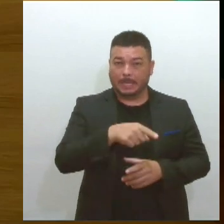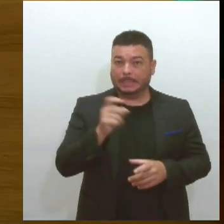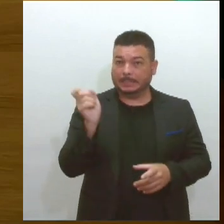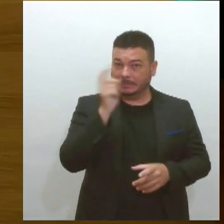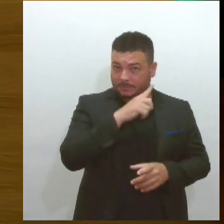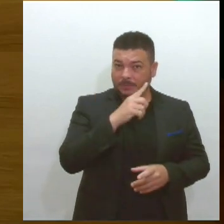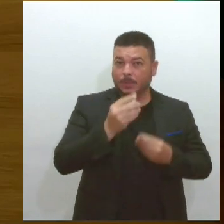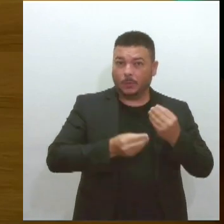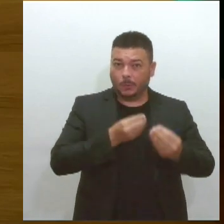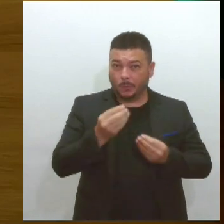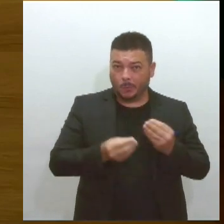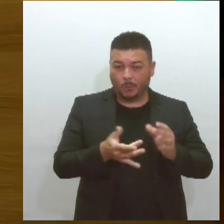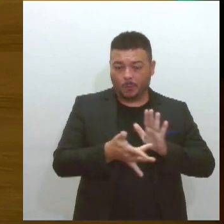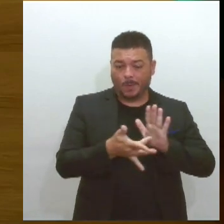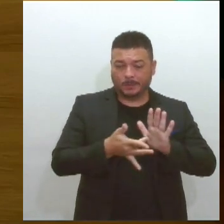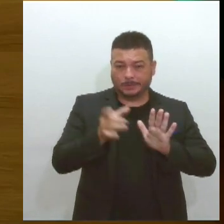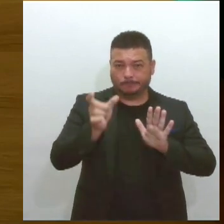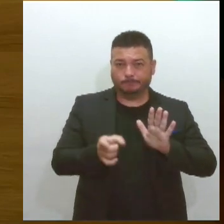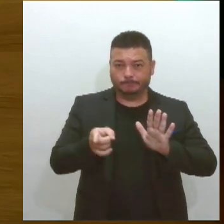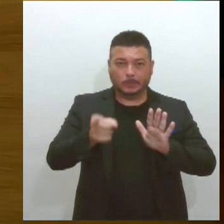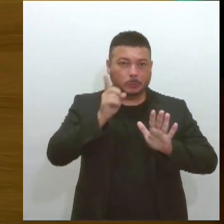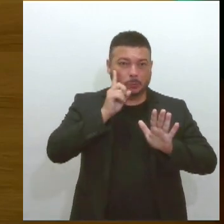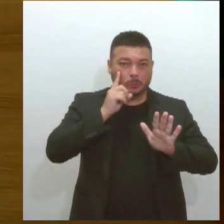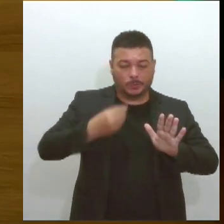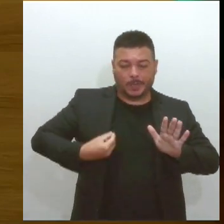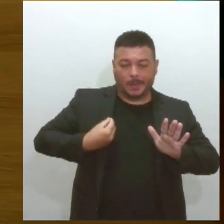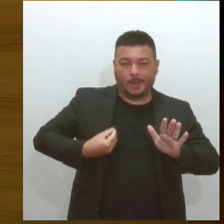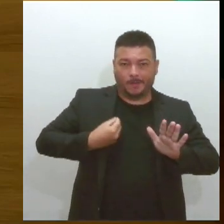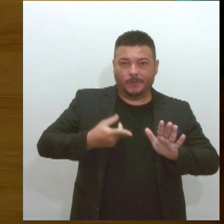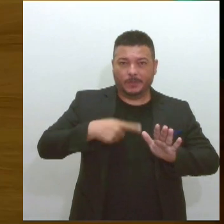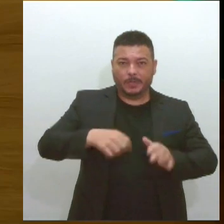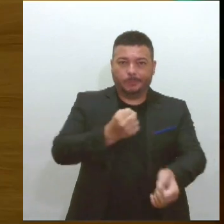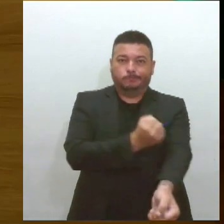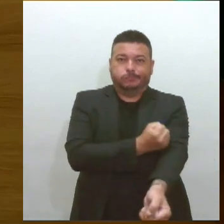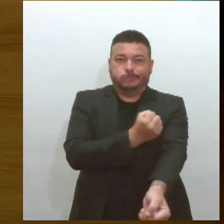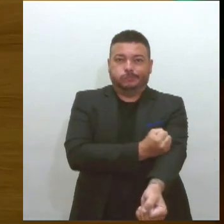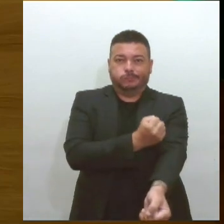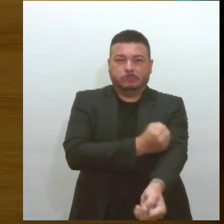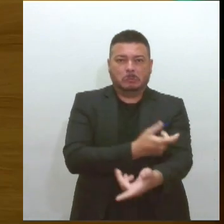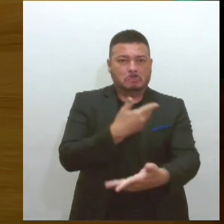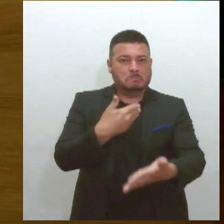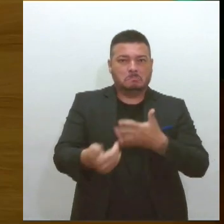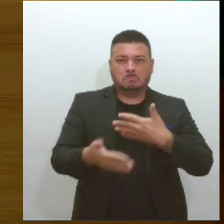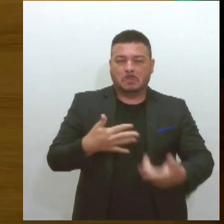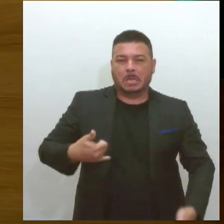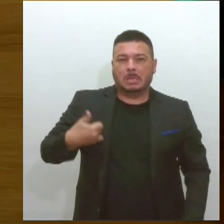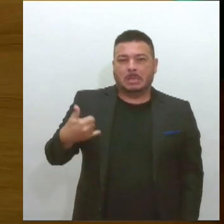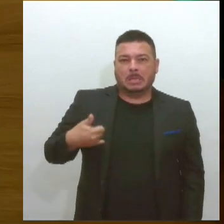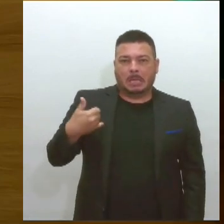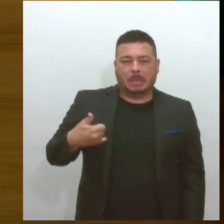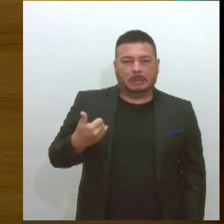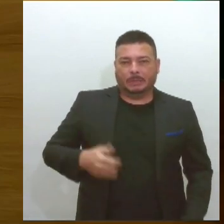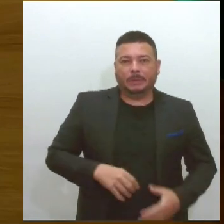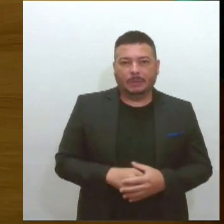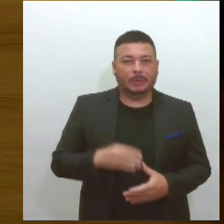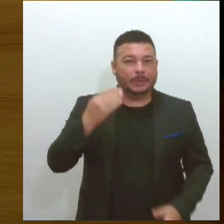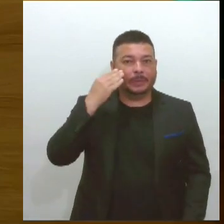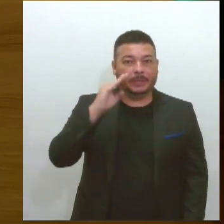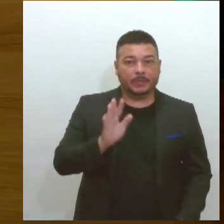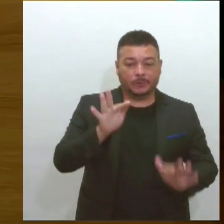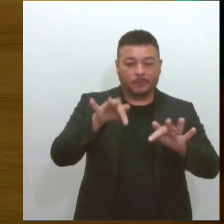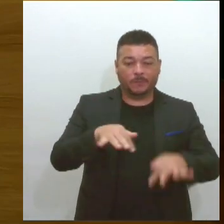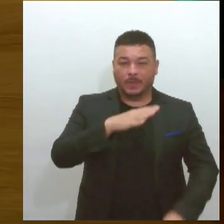paciente, com o dia a dia de um paciente dependente químico em qualquer faixa etária, mas que principalmente no final da adolescência